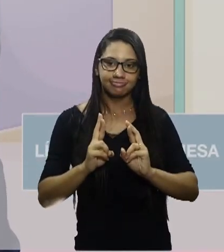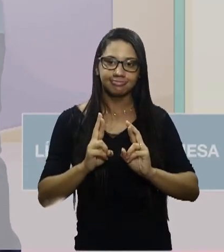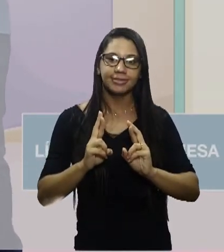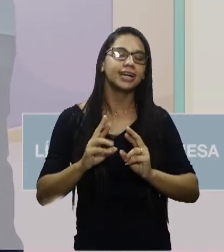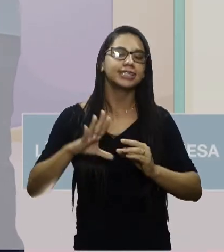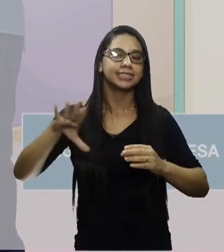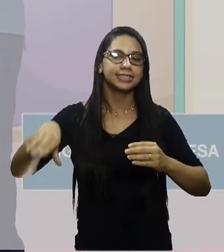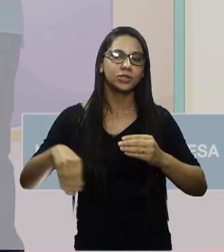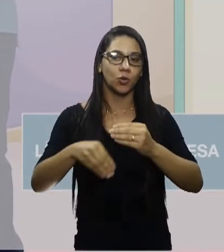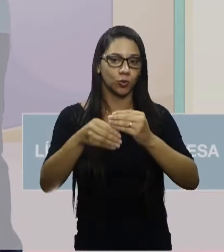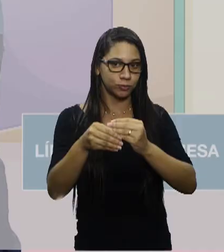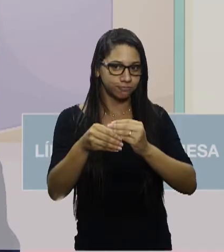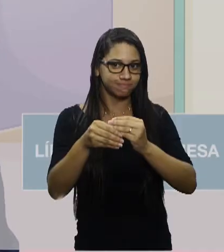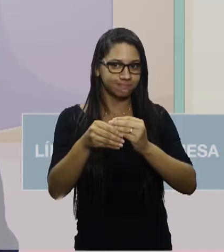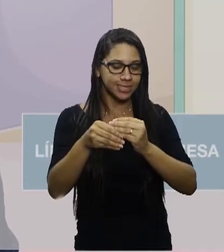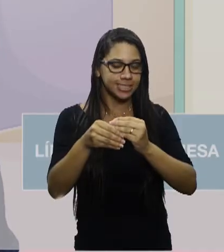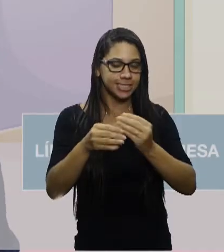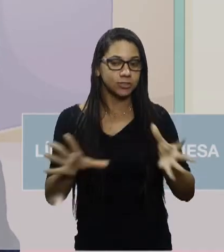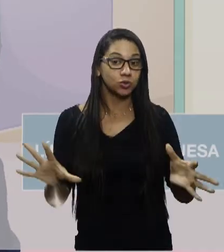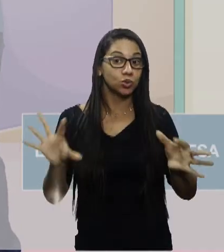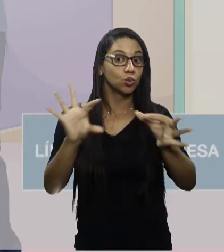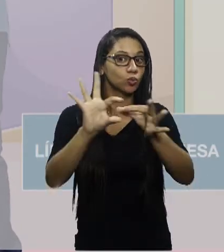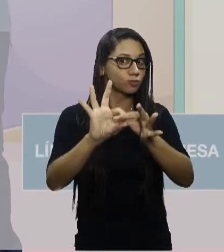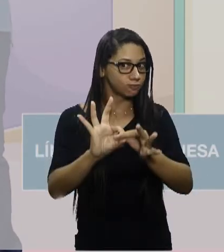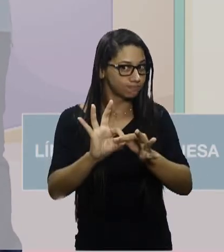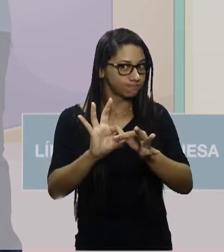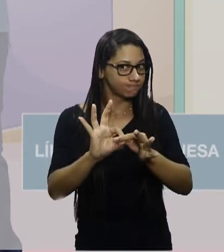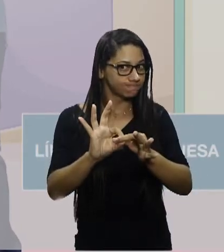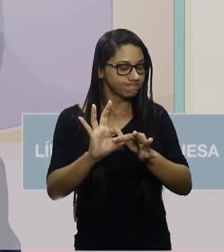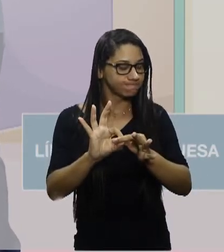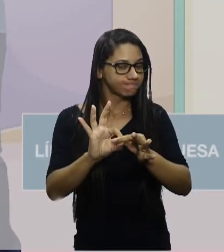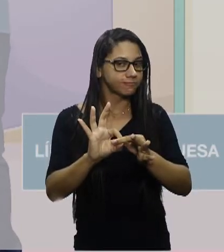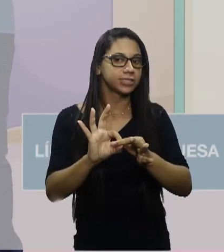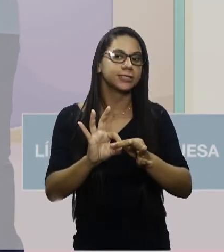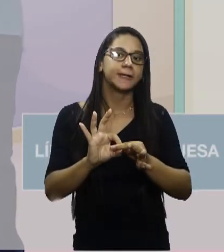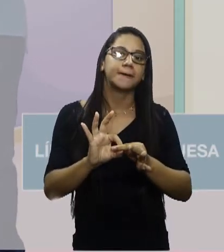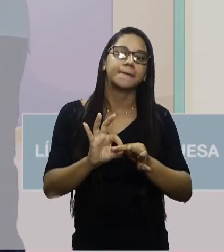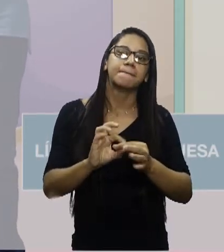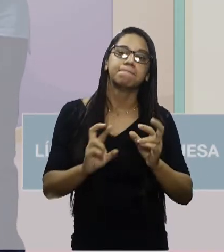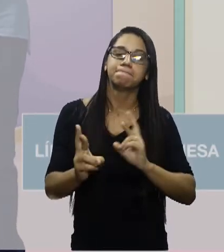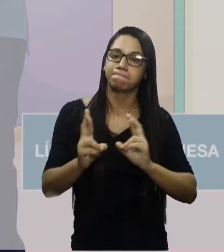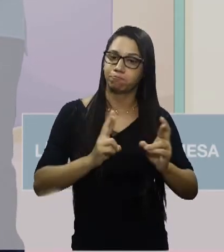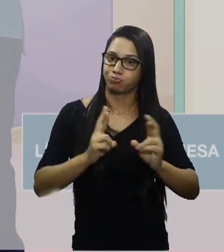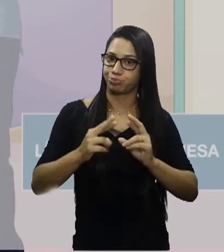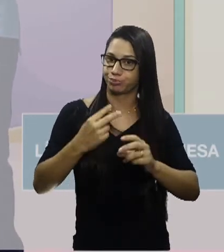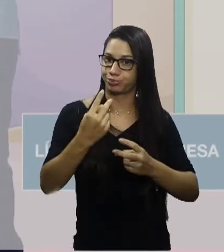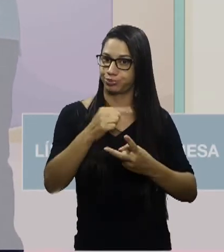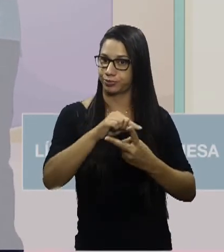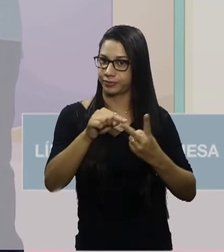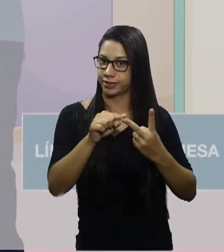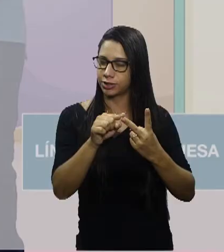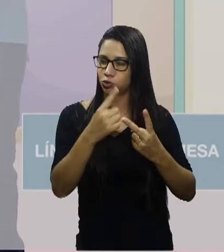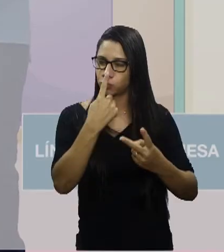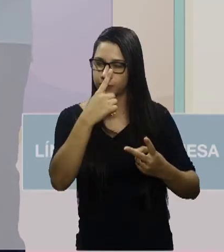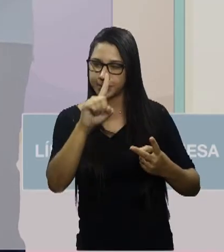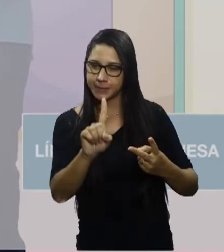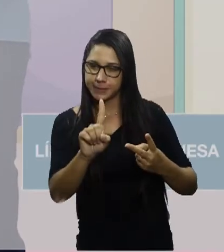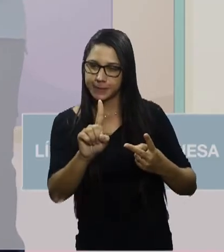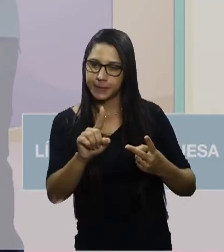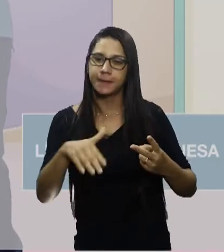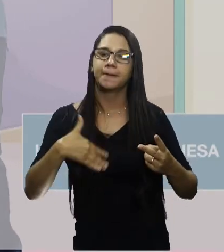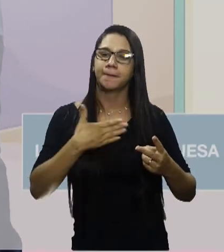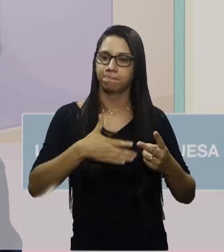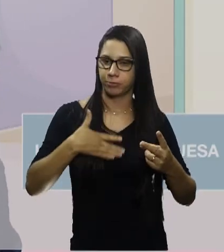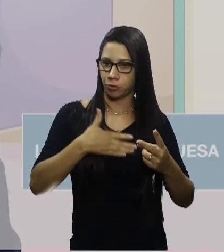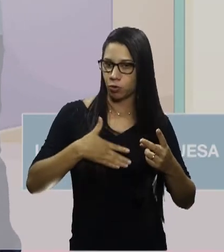adição através da conjunção coordenativa aditiva. E relaciono essas duas ideias. Que eu